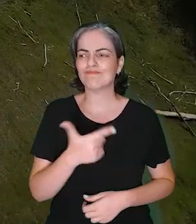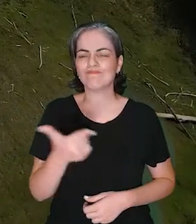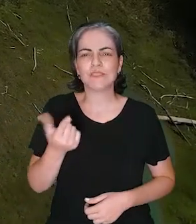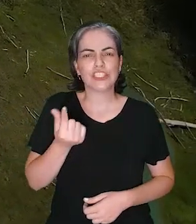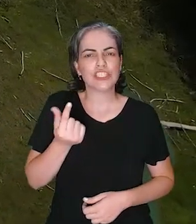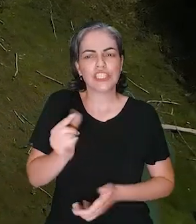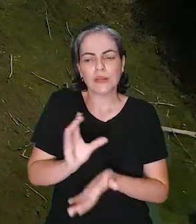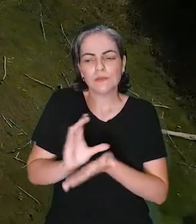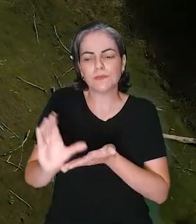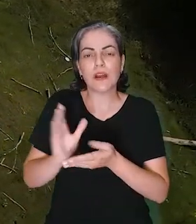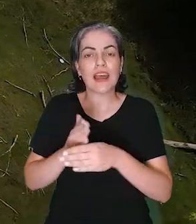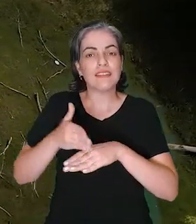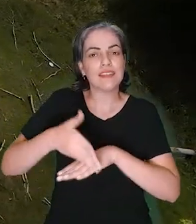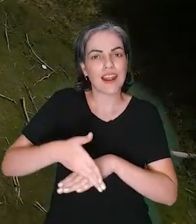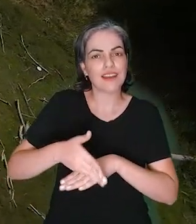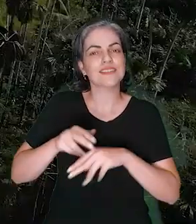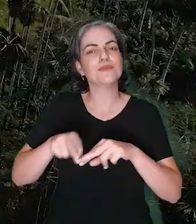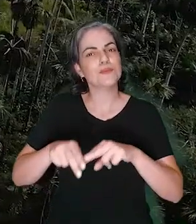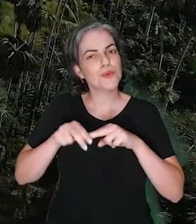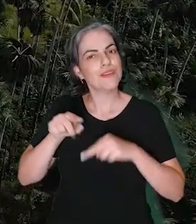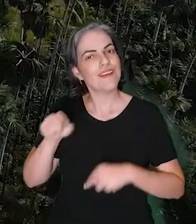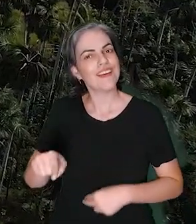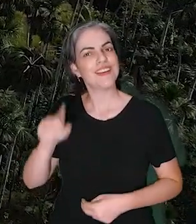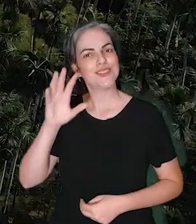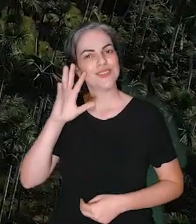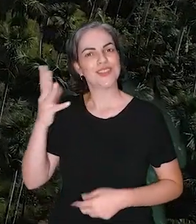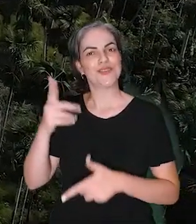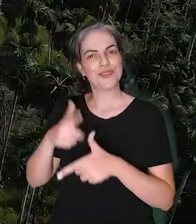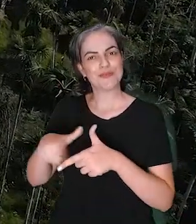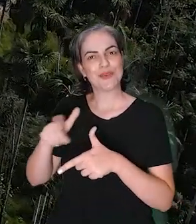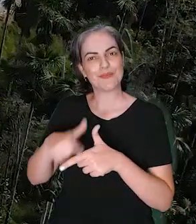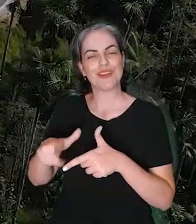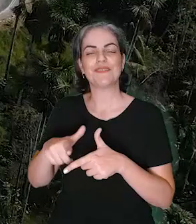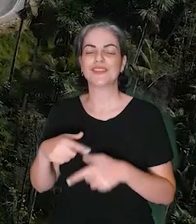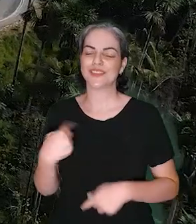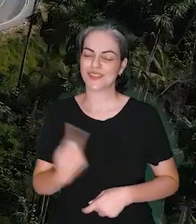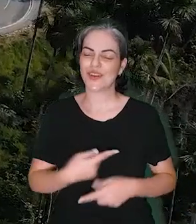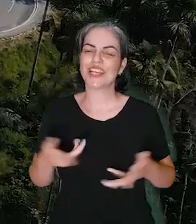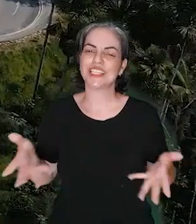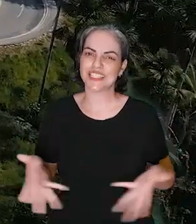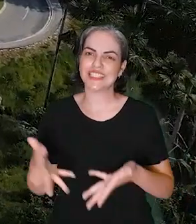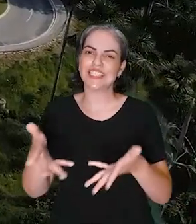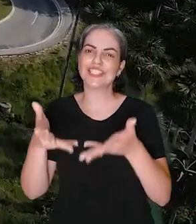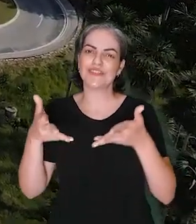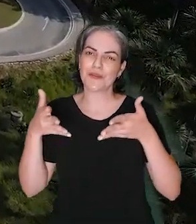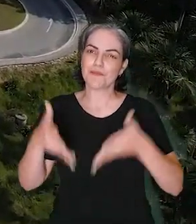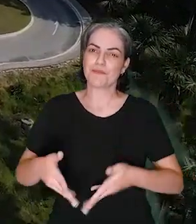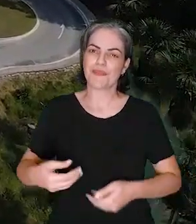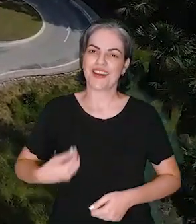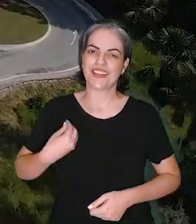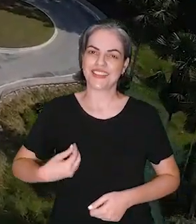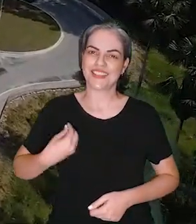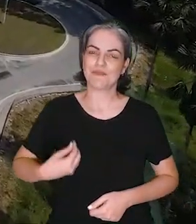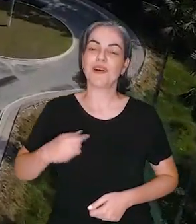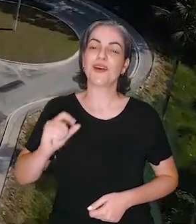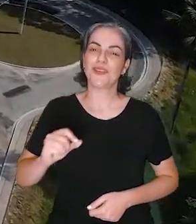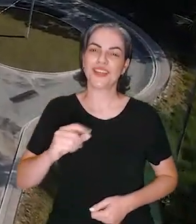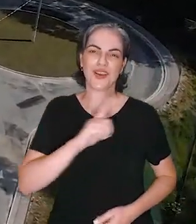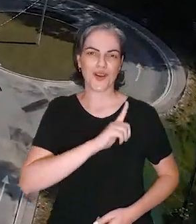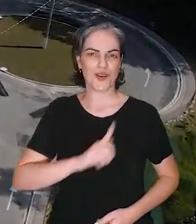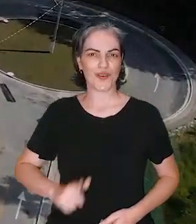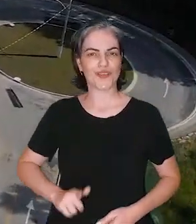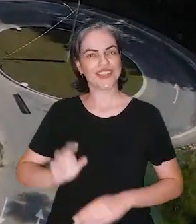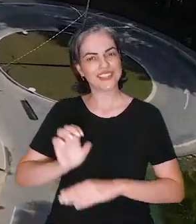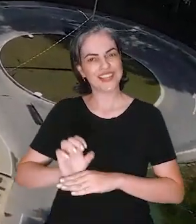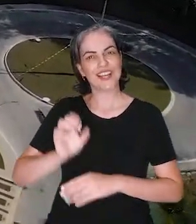é ter o dinheiro para entrada. Pensando em solucionar este problema, vamos incentivar a participação do Estado ou